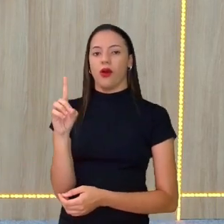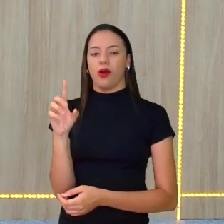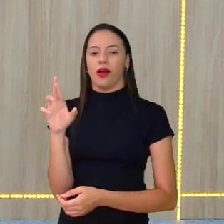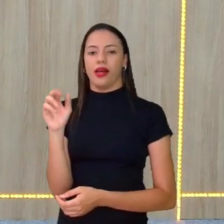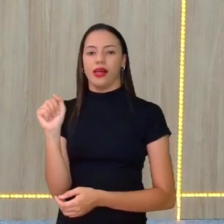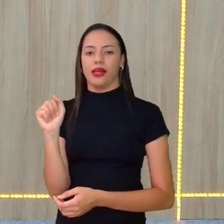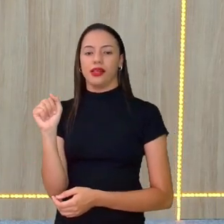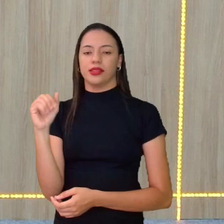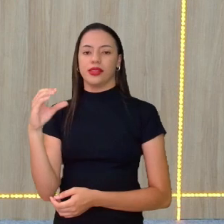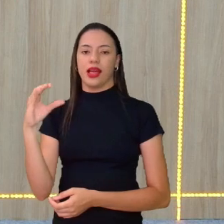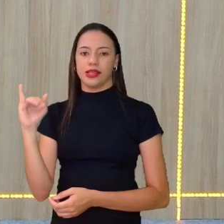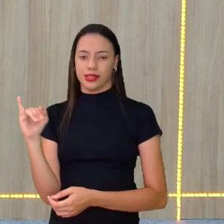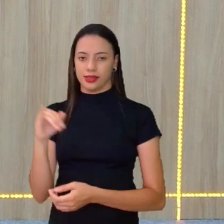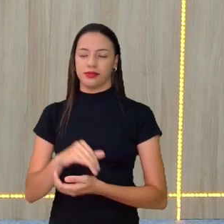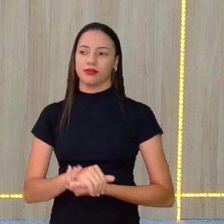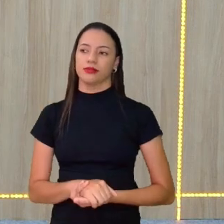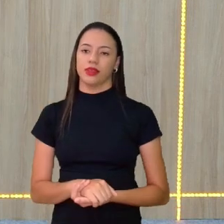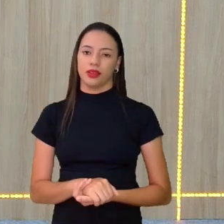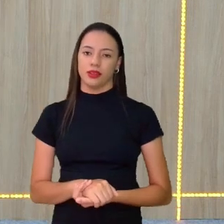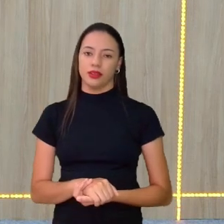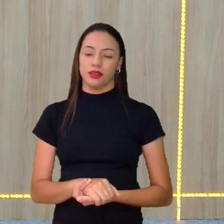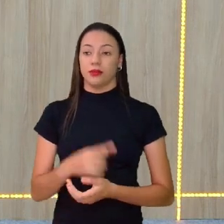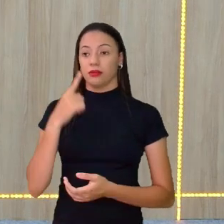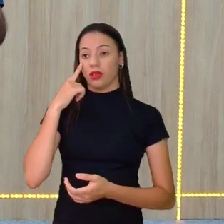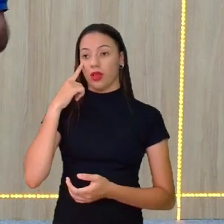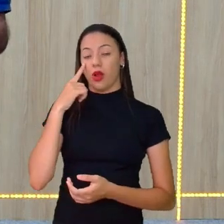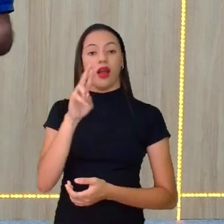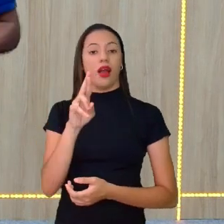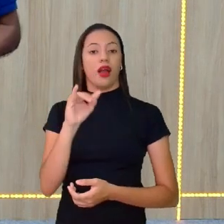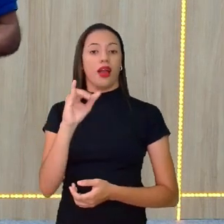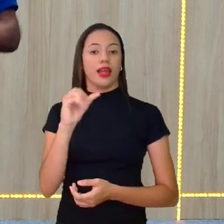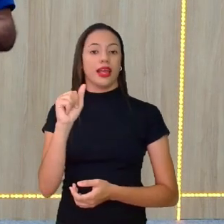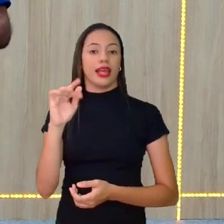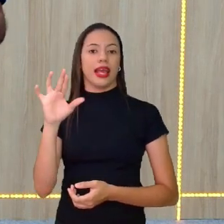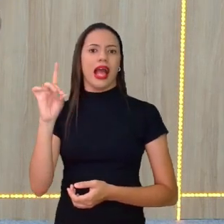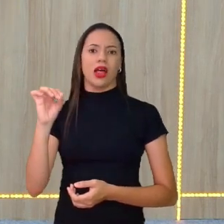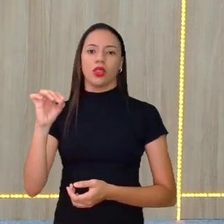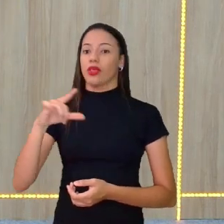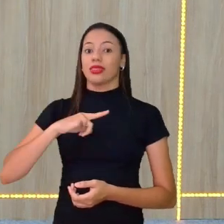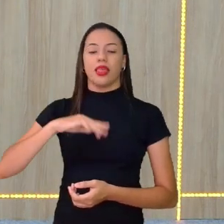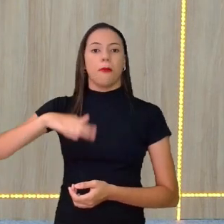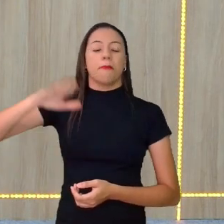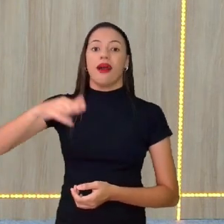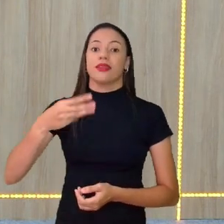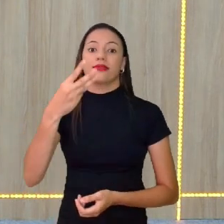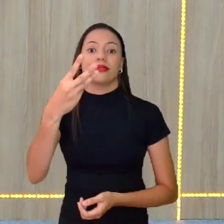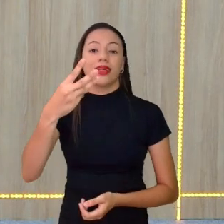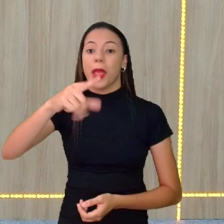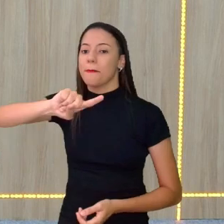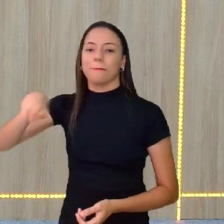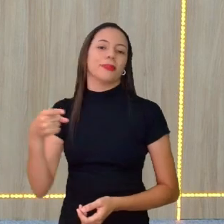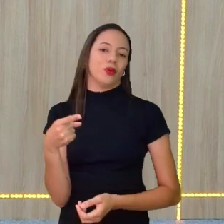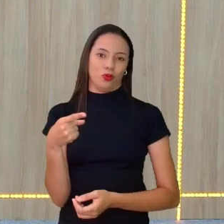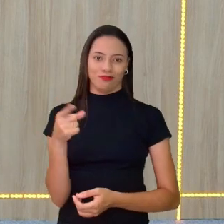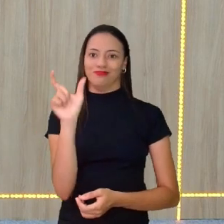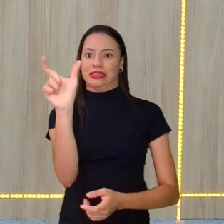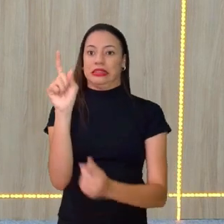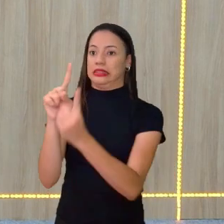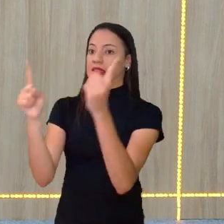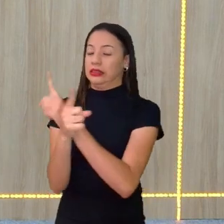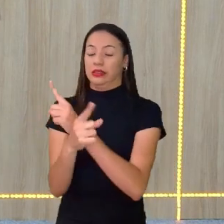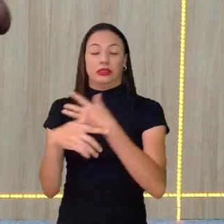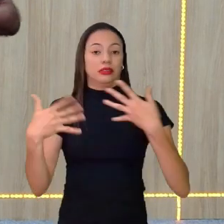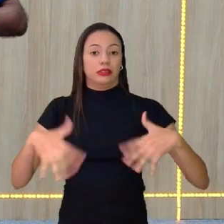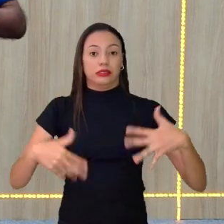O anagrama, agora, Ricardo tem mais de 3 mil anagramas. Você vai fazer aí, Ricardo, é um nome enorme, ó,